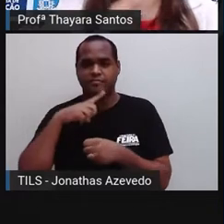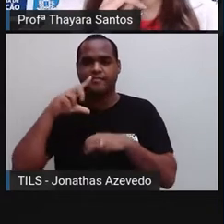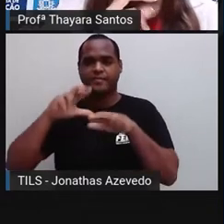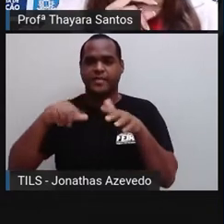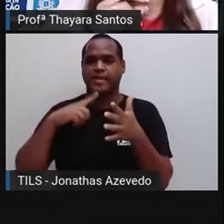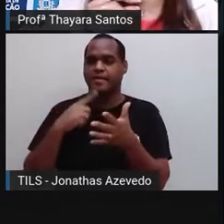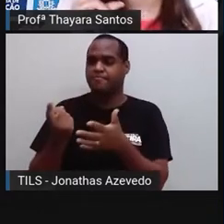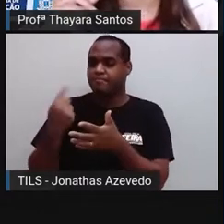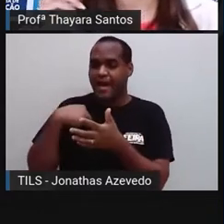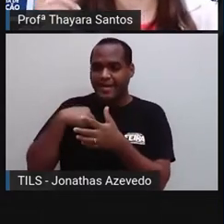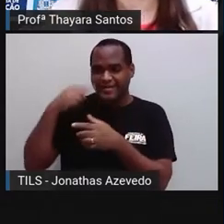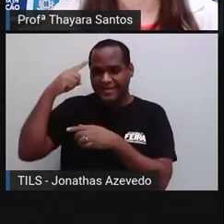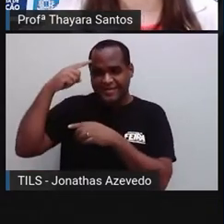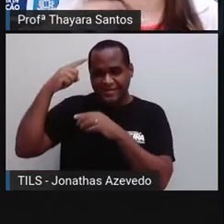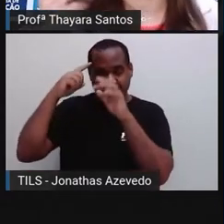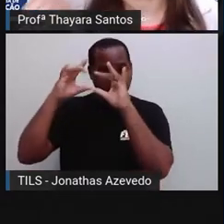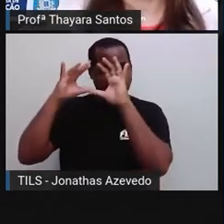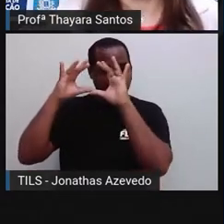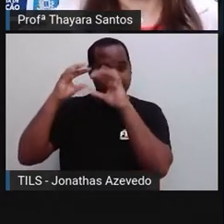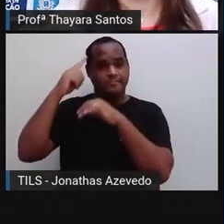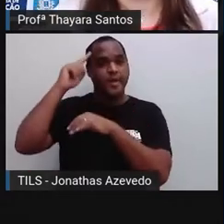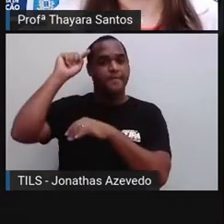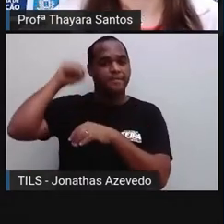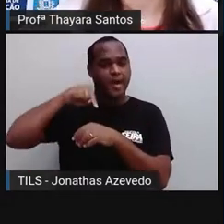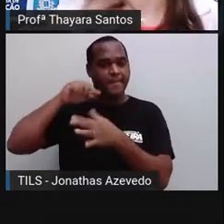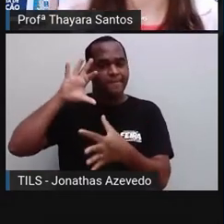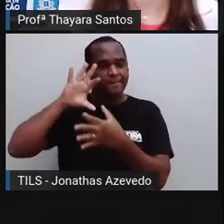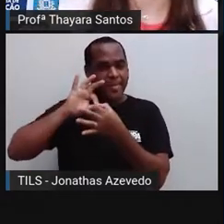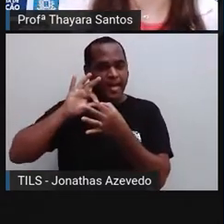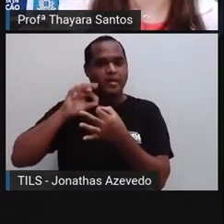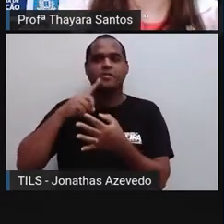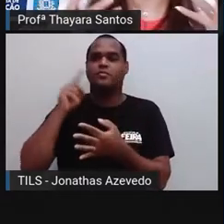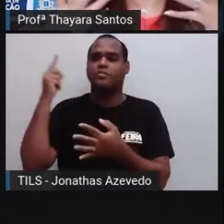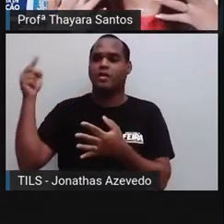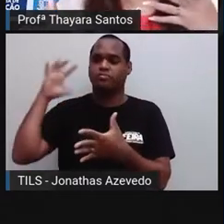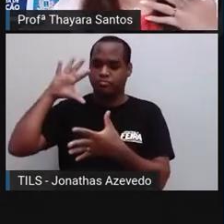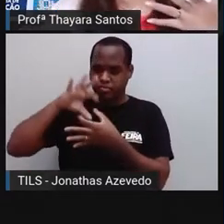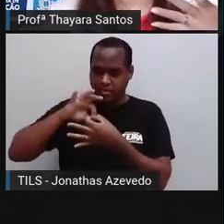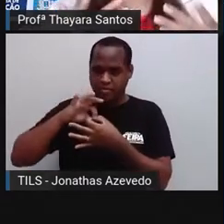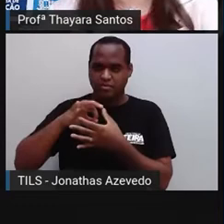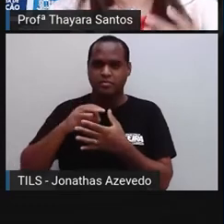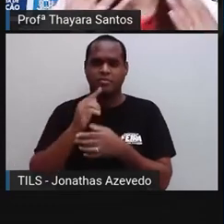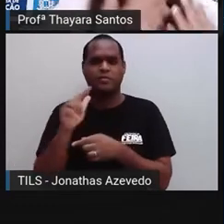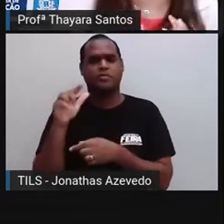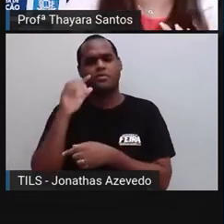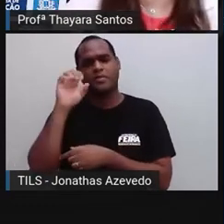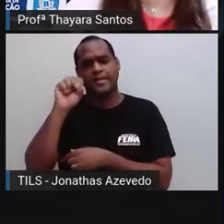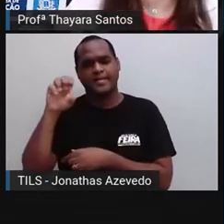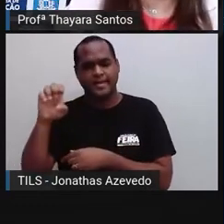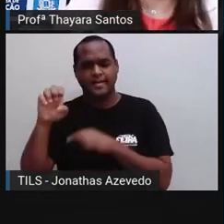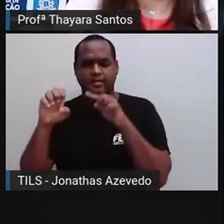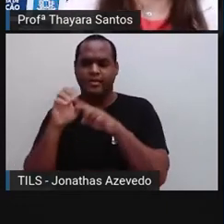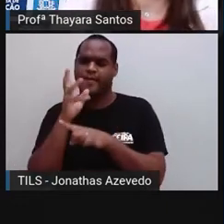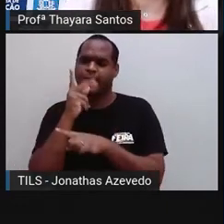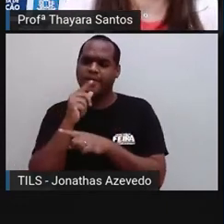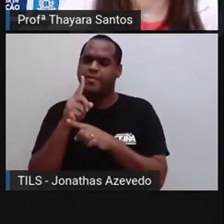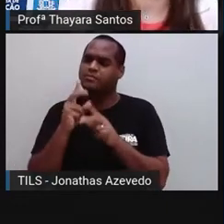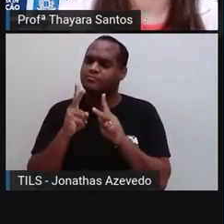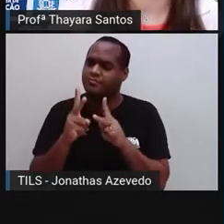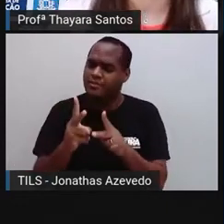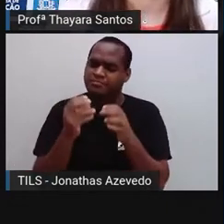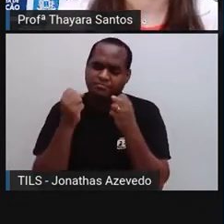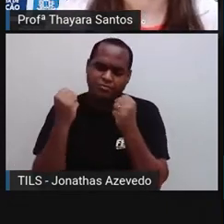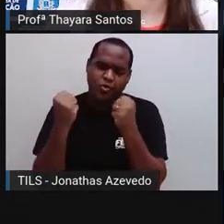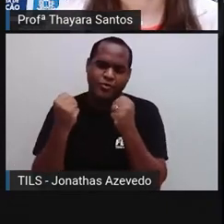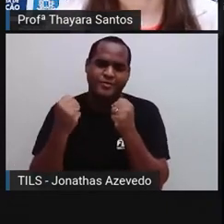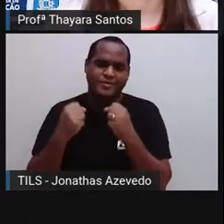manda o comando para o músculo ou para a glândula. Já o sistema endócrino é uma coisa mais lenta, porém mais duradoura aquele efeito.